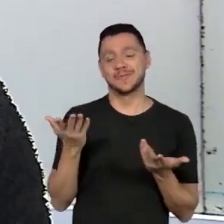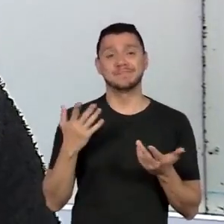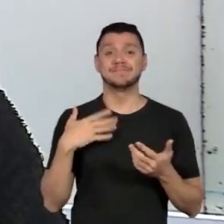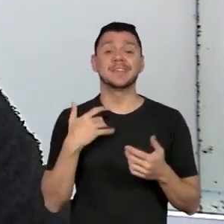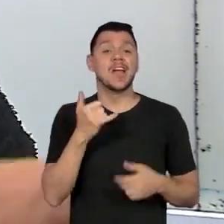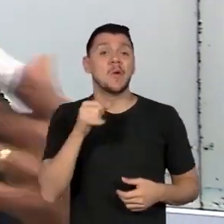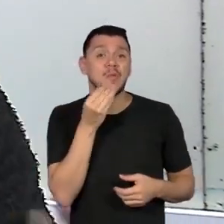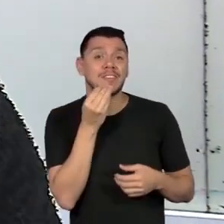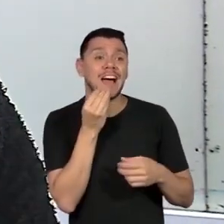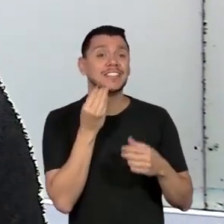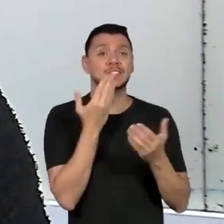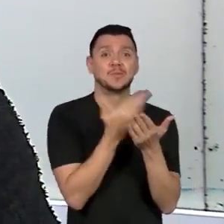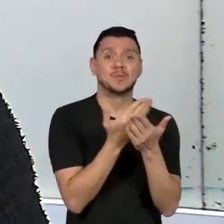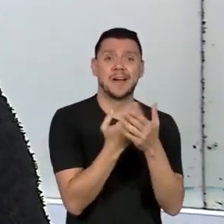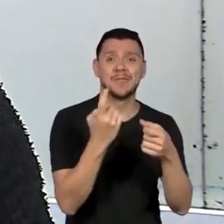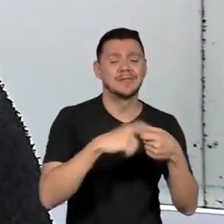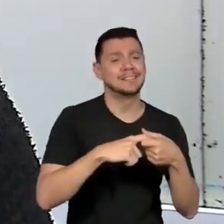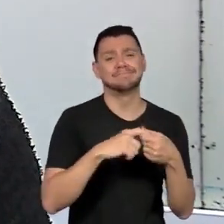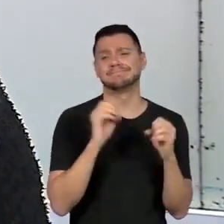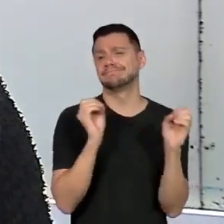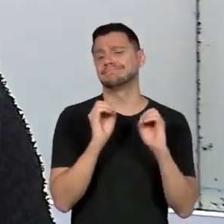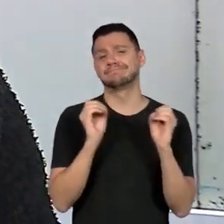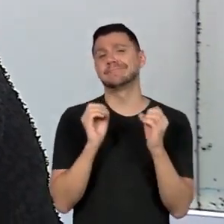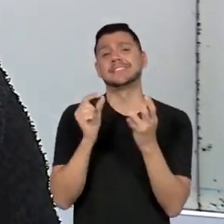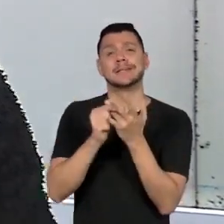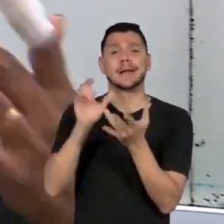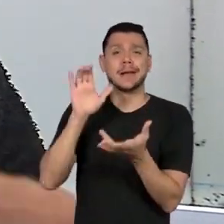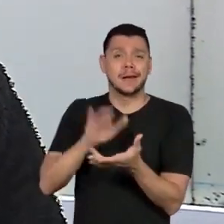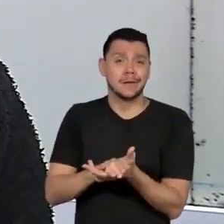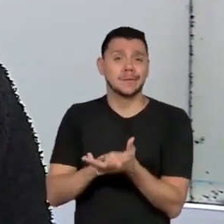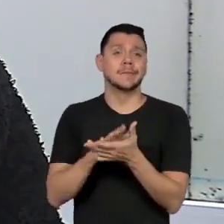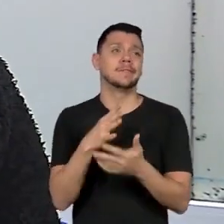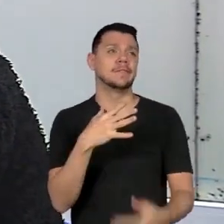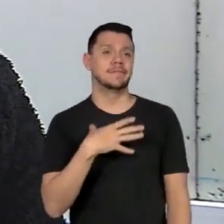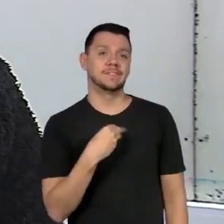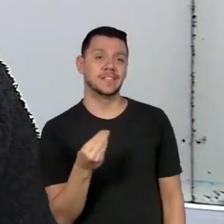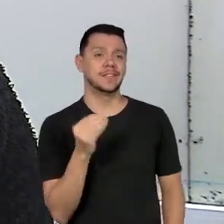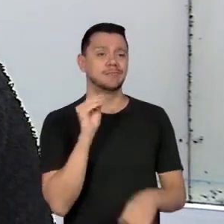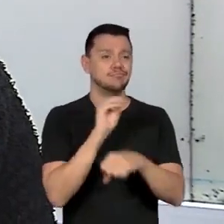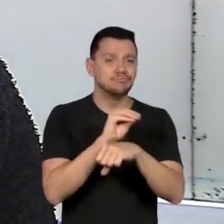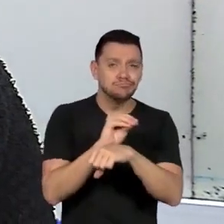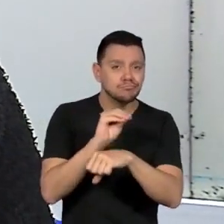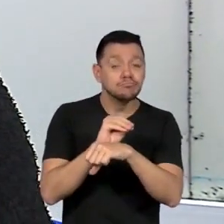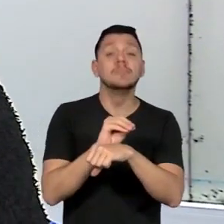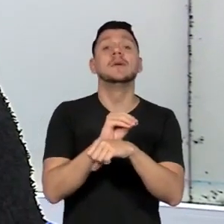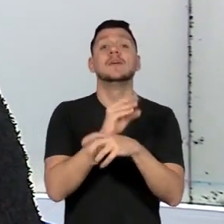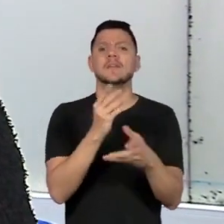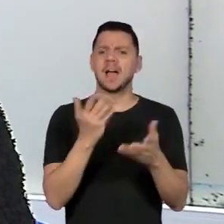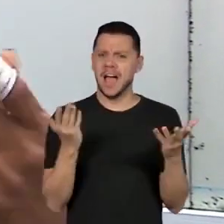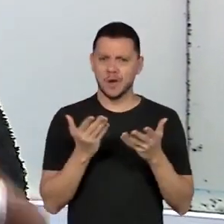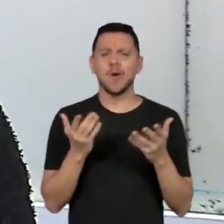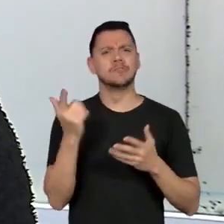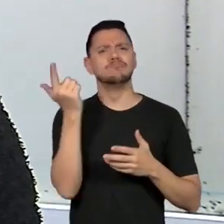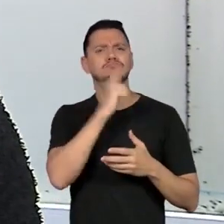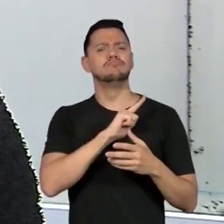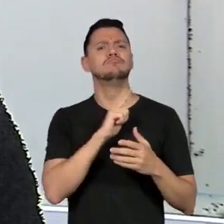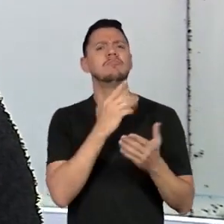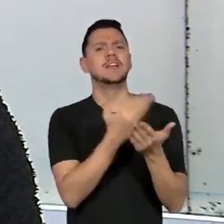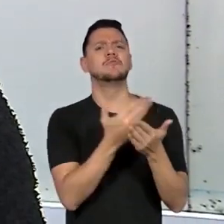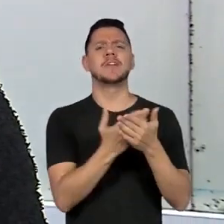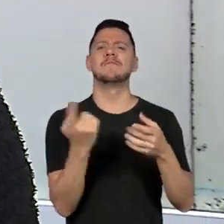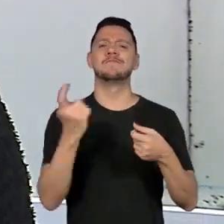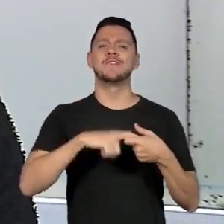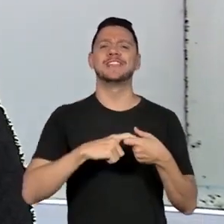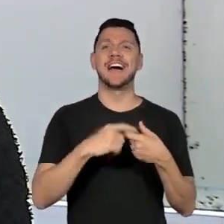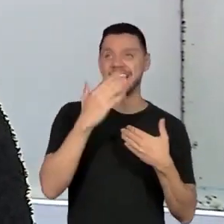filhos, eu me dediquei ao casamento. E agora que eu voltei a estudar, graças a Deus, estou concluindo, né?